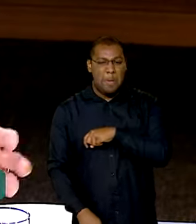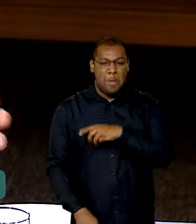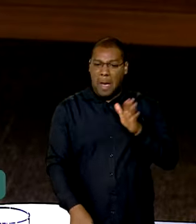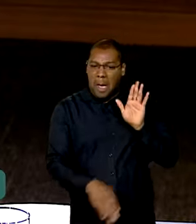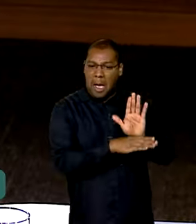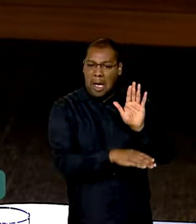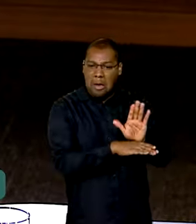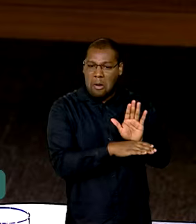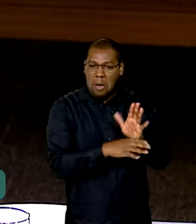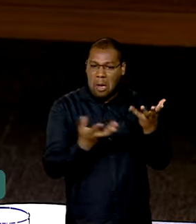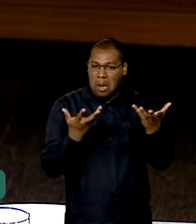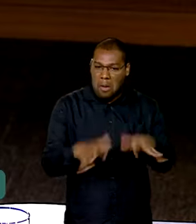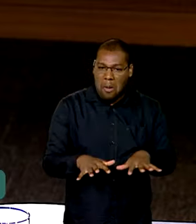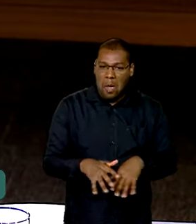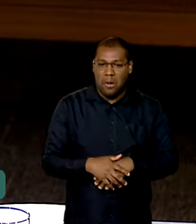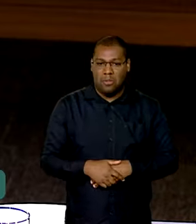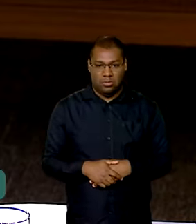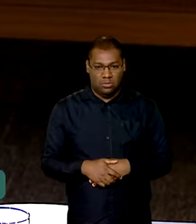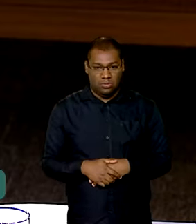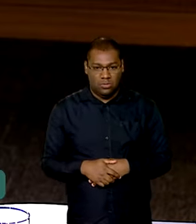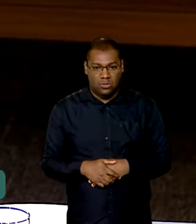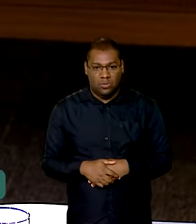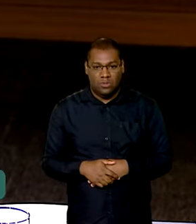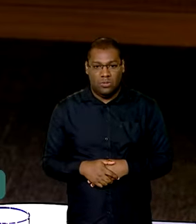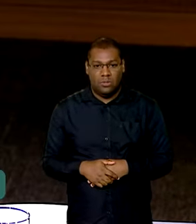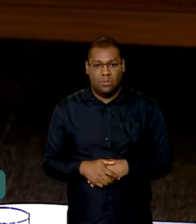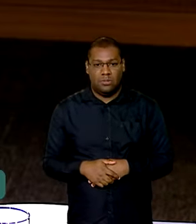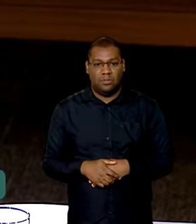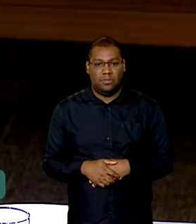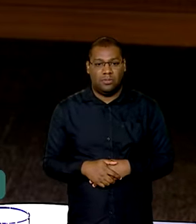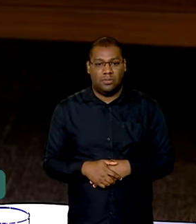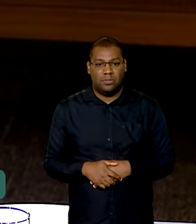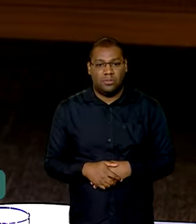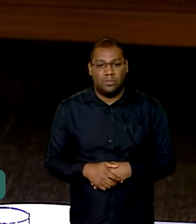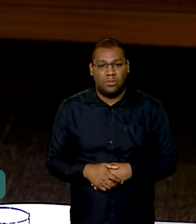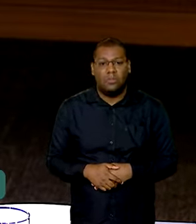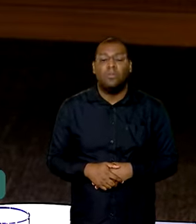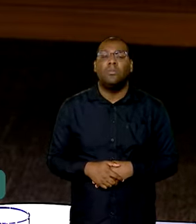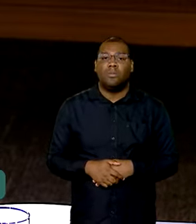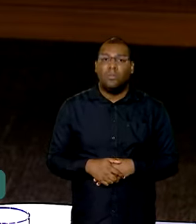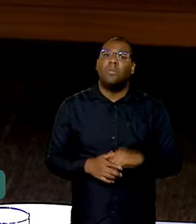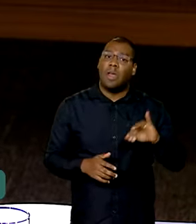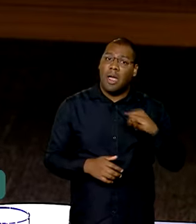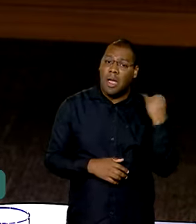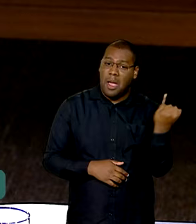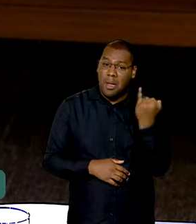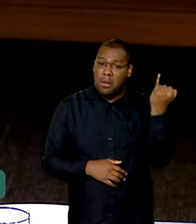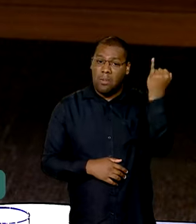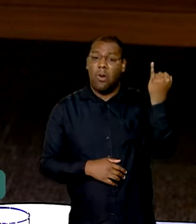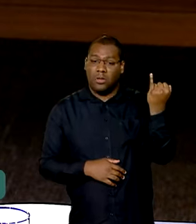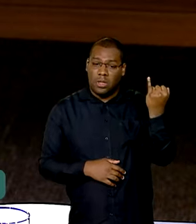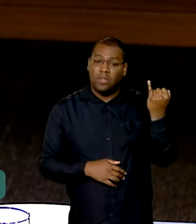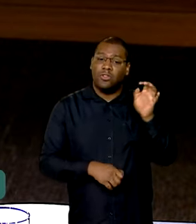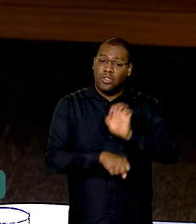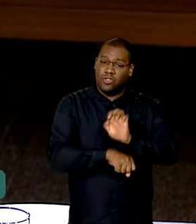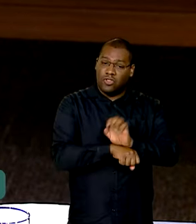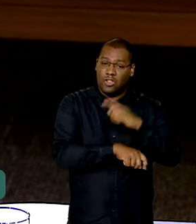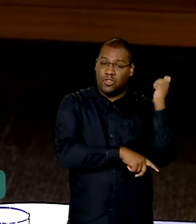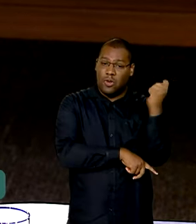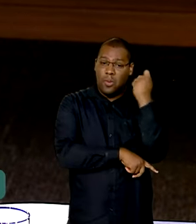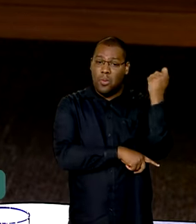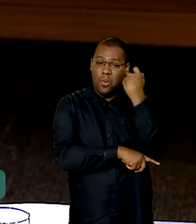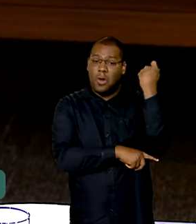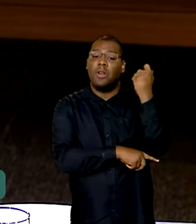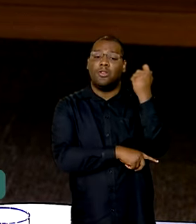gente que quer que não dê certo. E nós, nós sabemos a importância do Rio Grande do Sul para a história desse país.